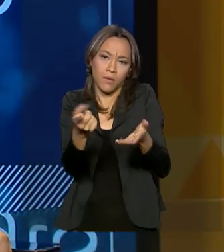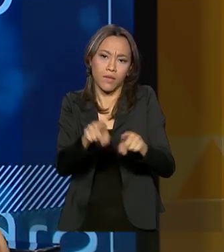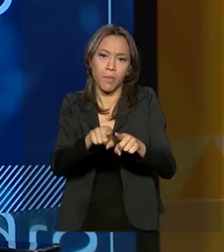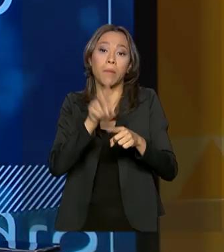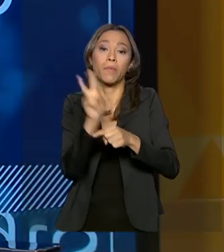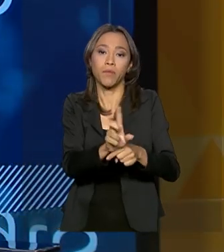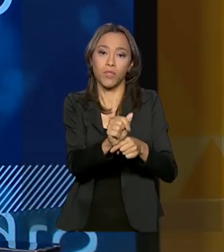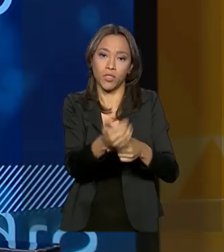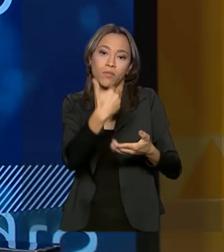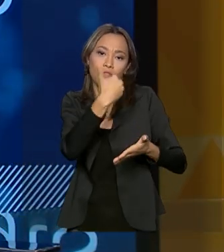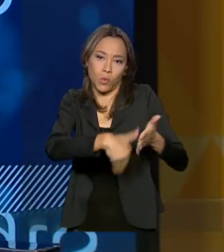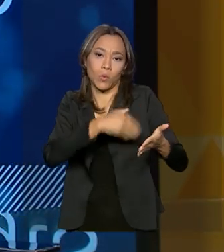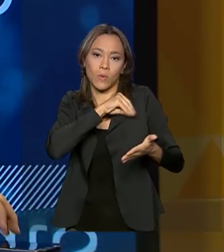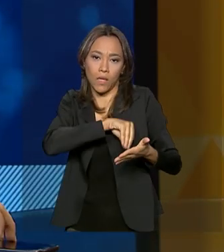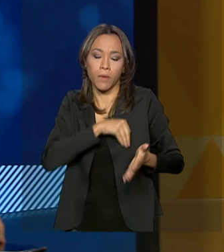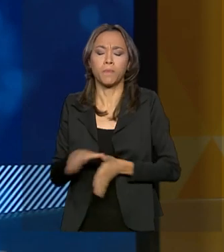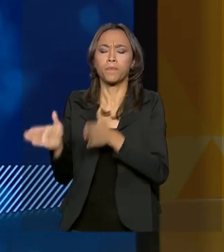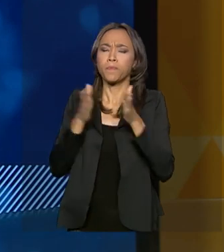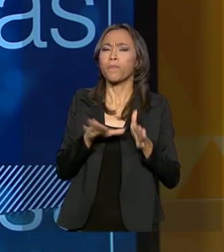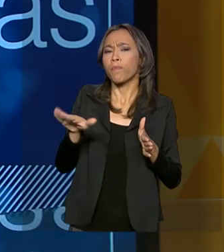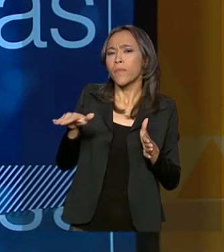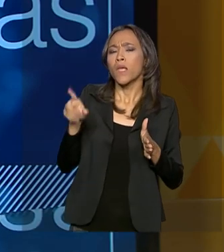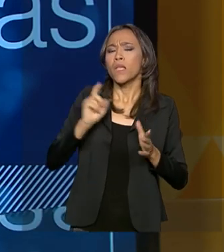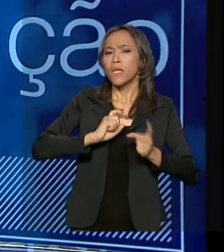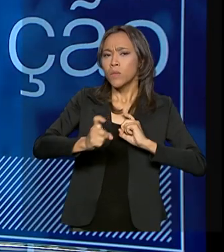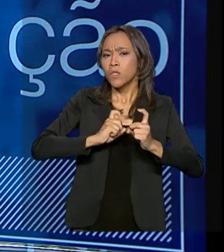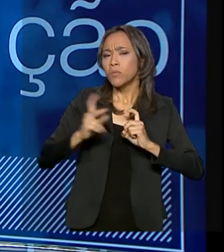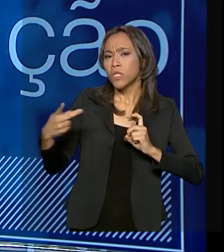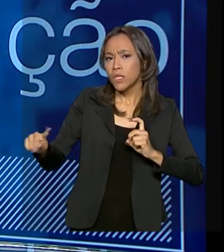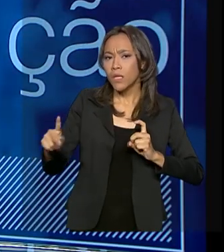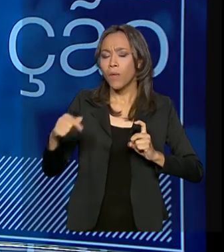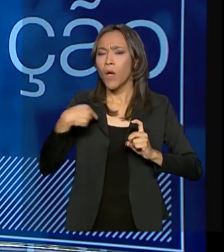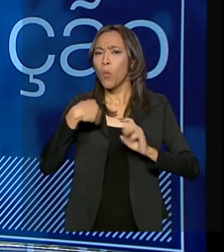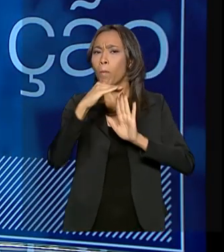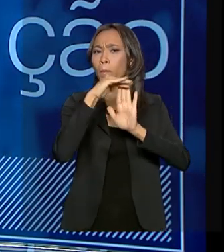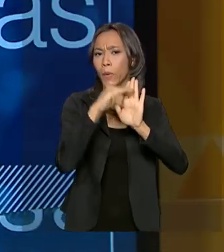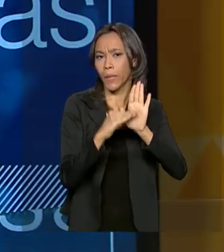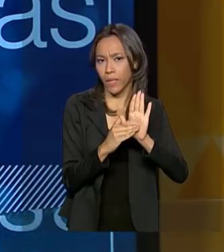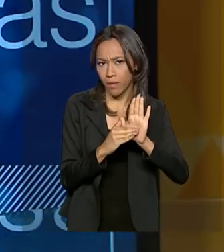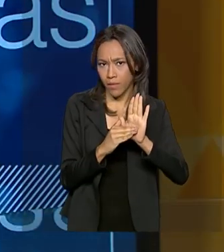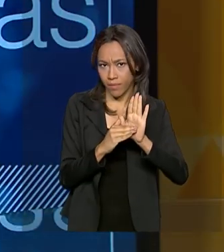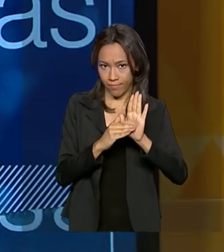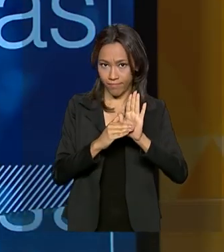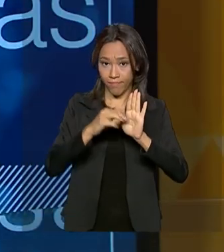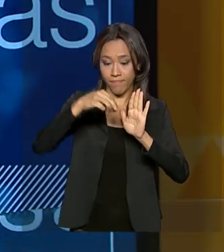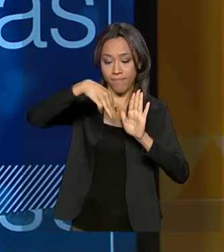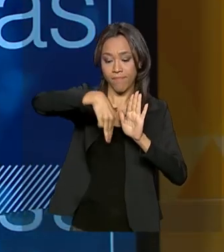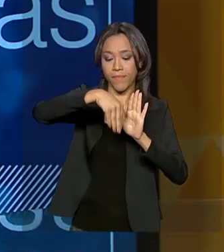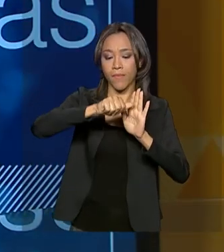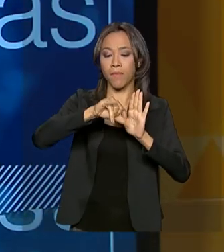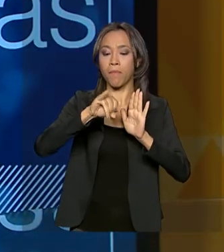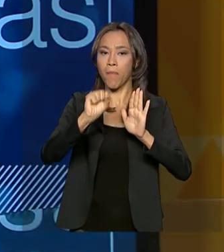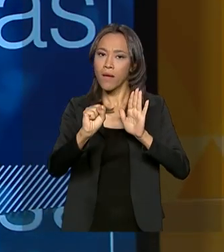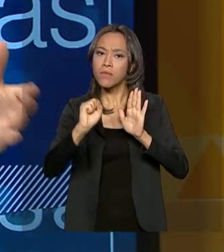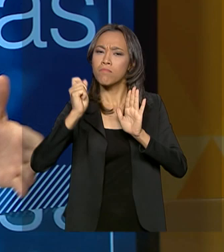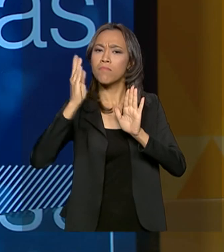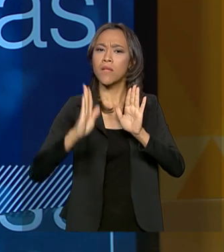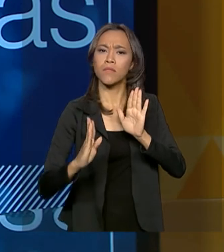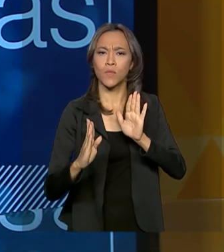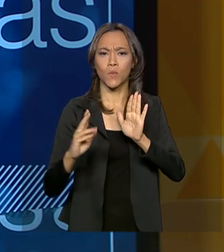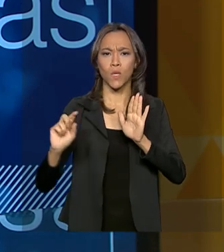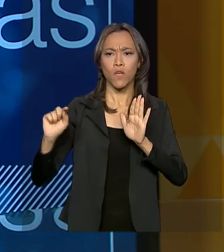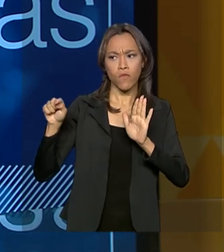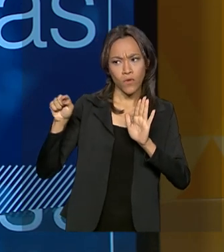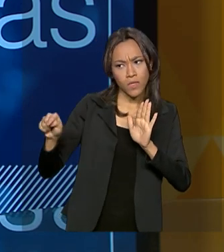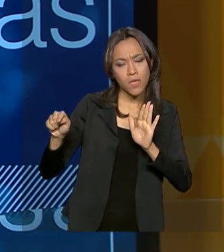lançado pelo senhor logo no início da gestão é o Caixa Mais Brasil, que é um programa onde o senhor e